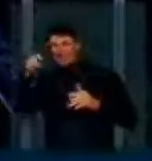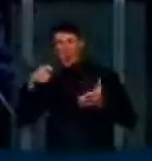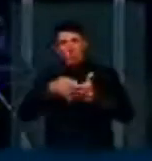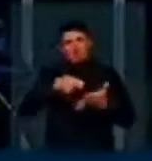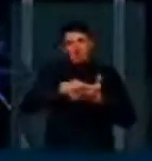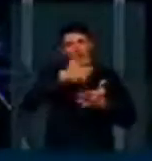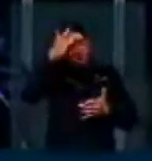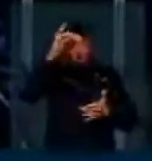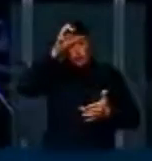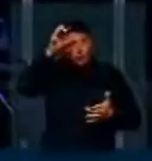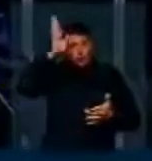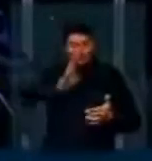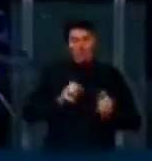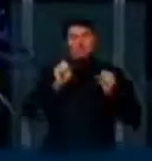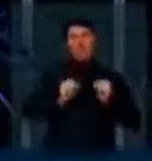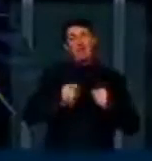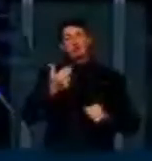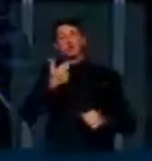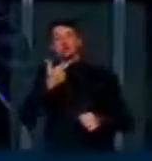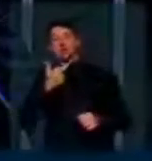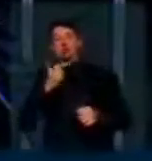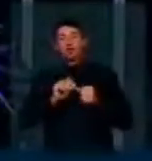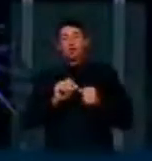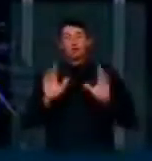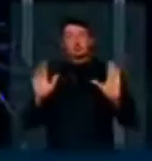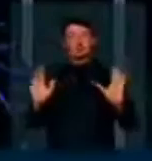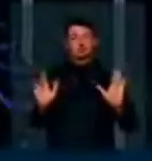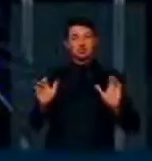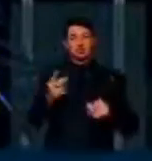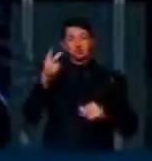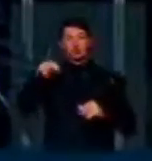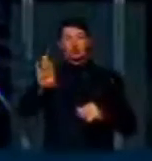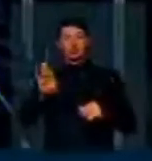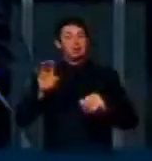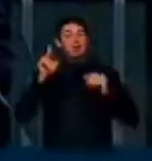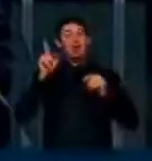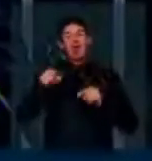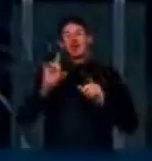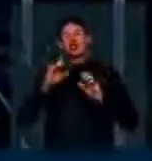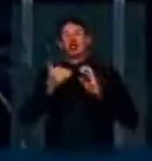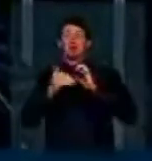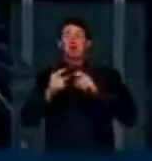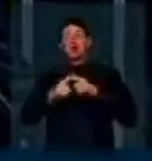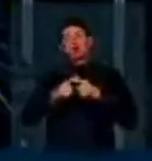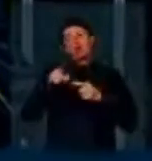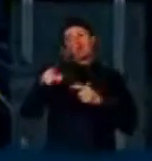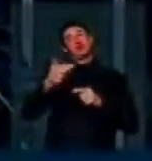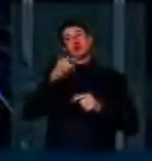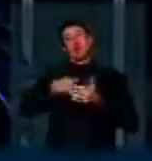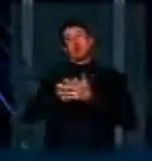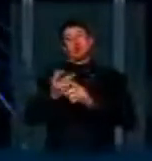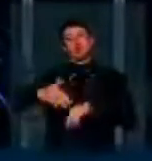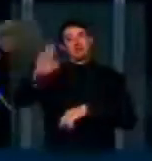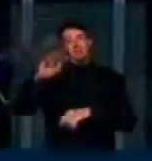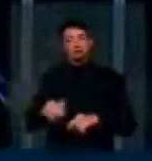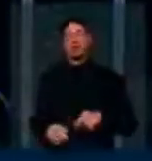internauta brasileiro o que ele pode e o que ele não pode fazer. Os seus dois mega são só para e-mail, porque você não pode pagar para mais.